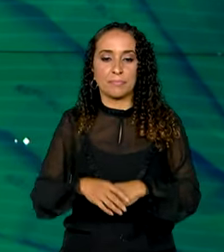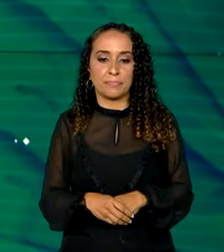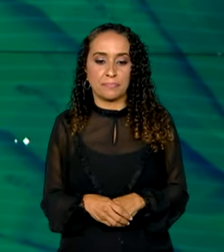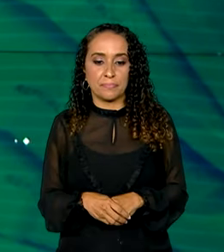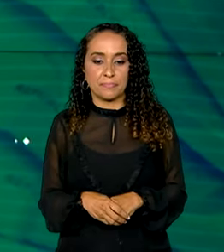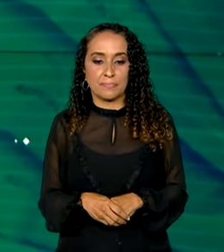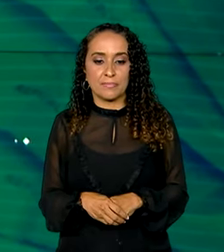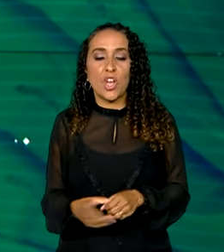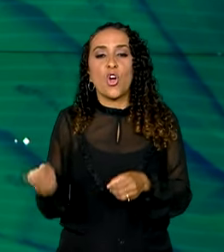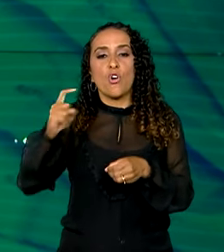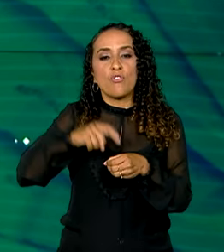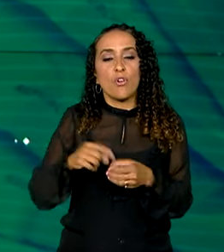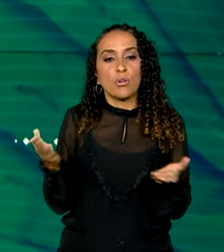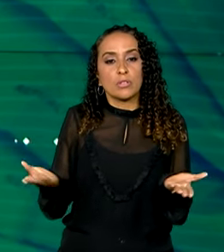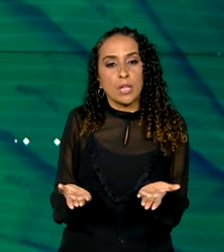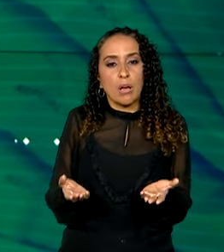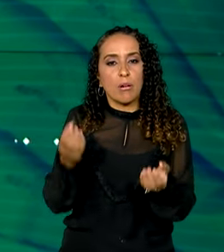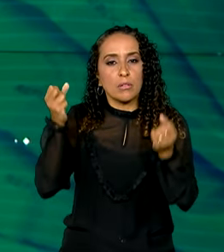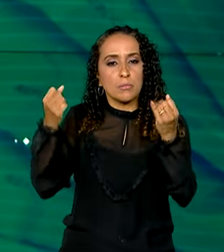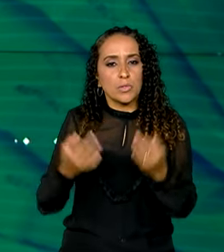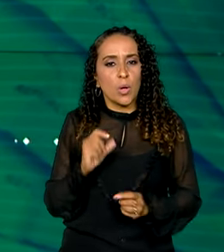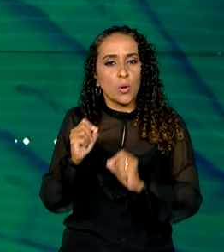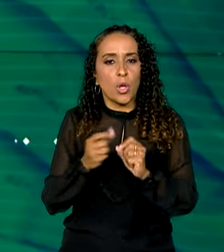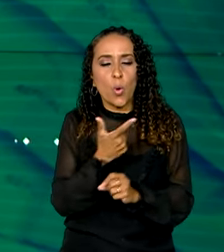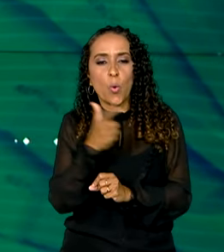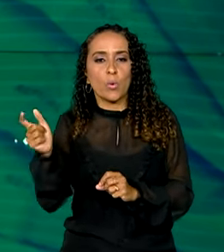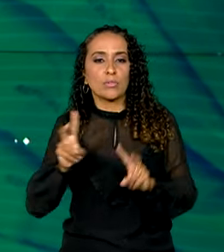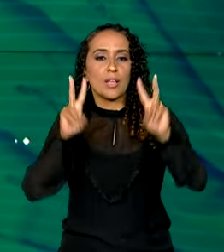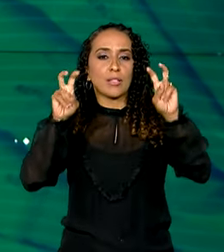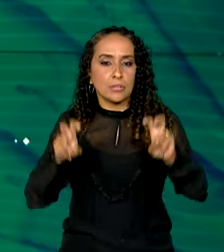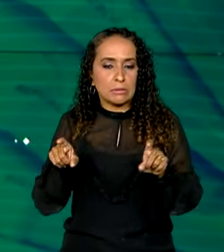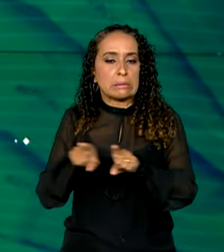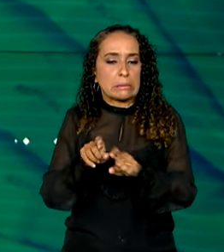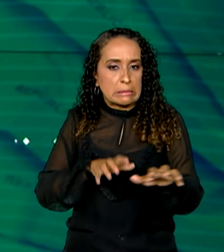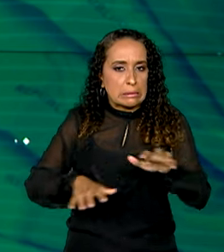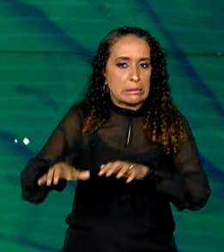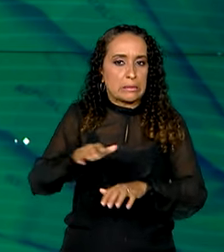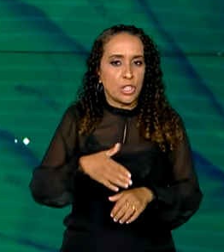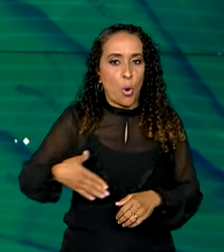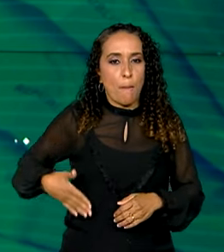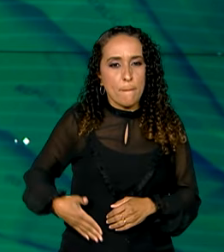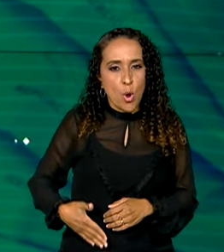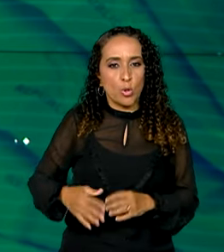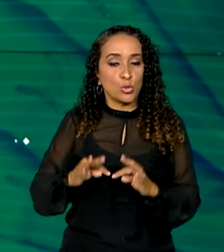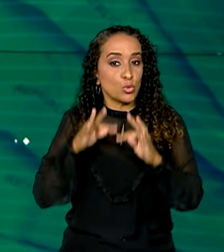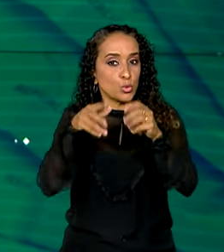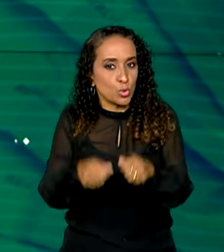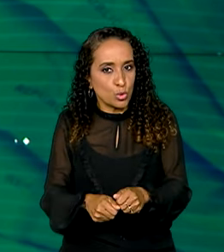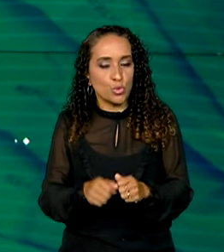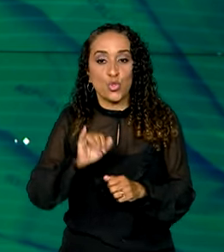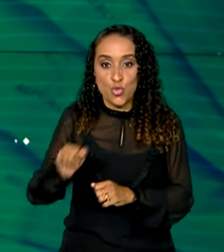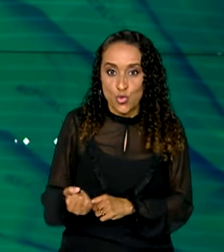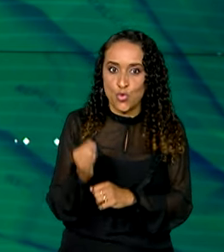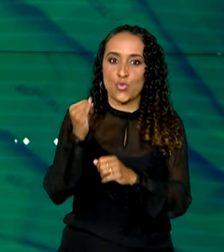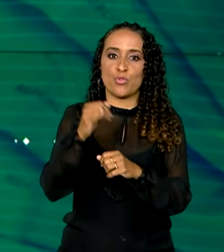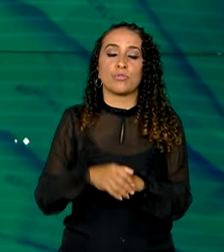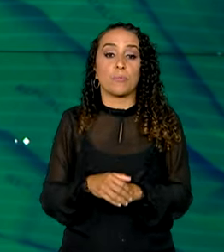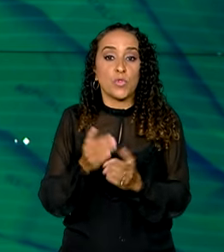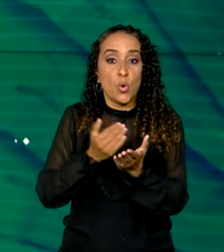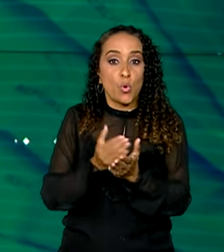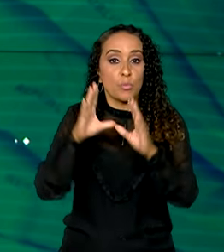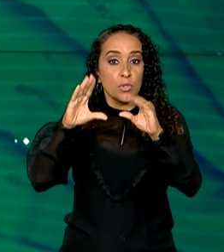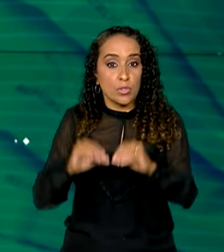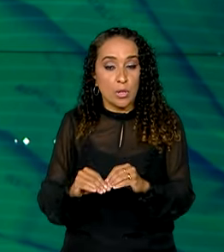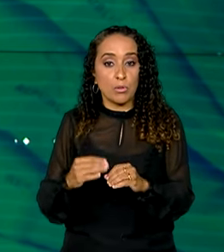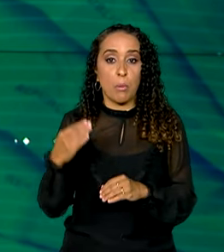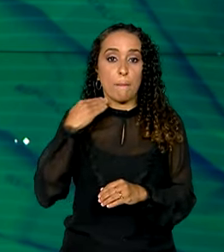E a gente volta a tratar aqui no Brasil em Dia de um outro assunto que mexe também com o bolso de todo mundo, os juros. No começo da noite, o